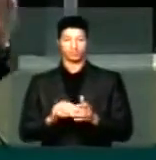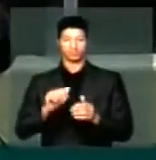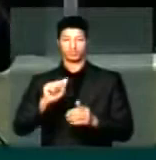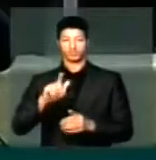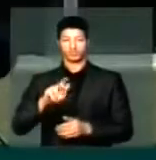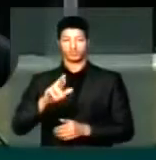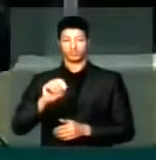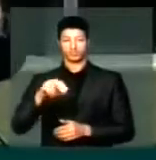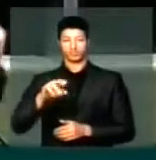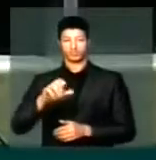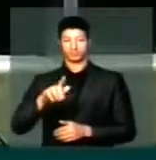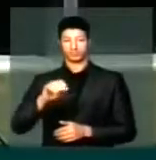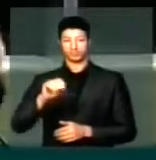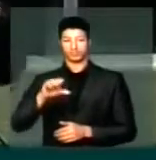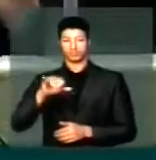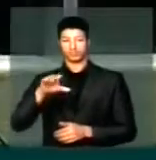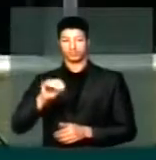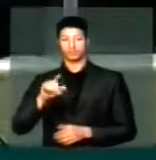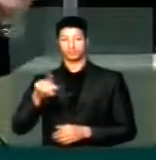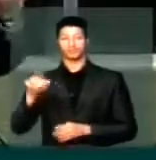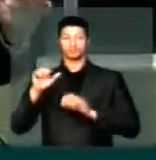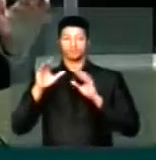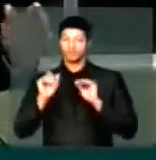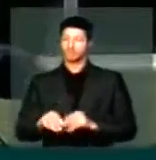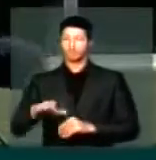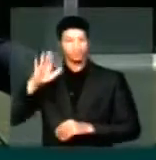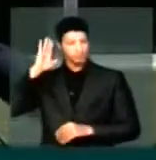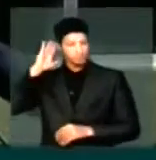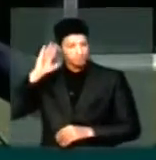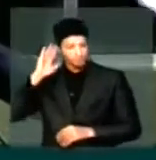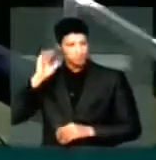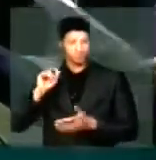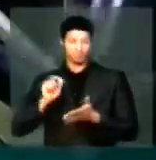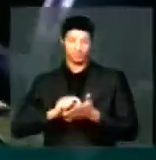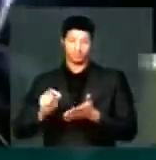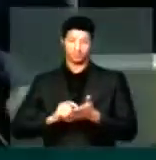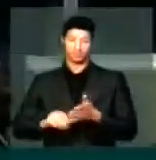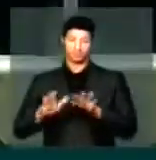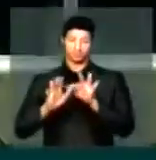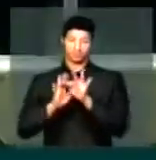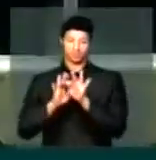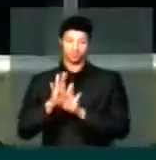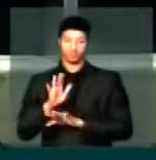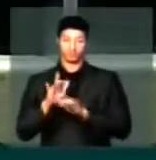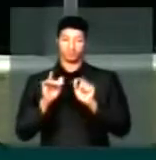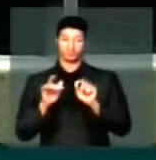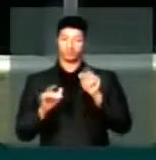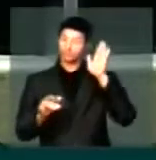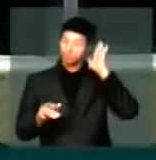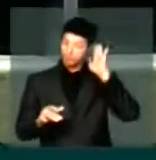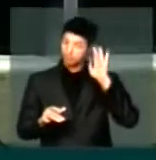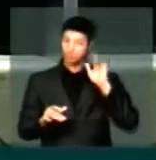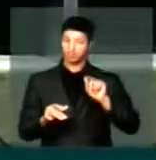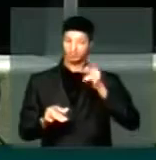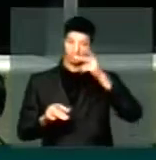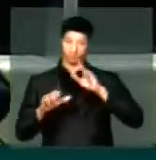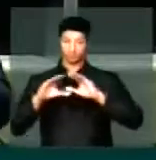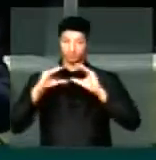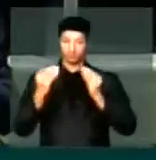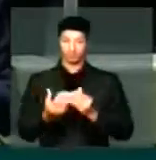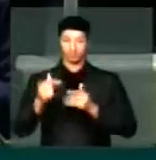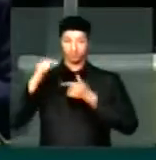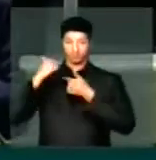agronegócio e a indústria. Esses foram muito ouvidos, está escrito aqui no texto, quem não foi ouvido foram as